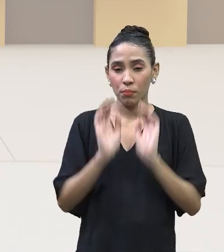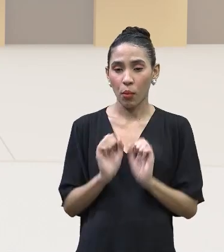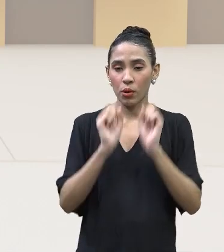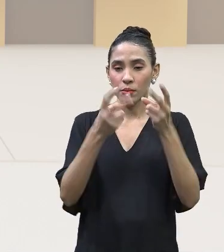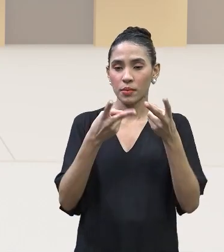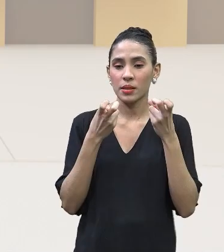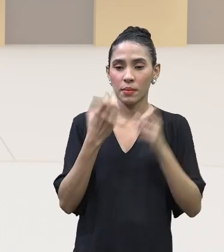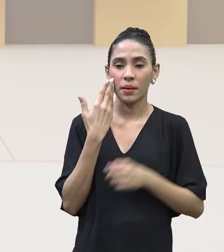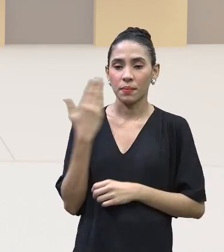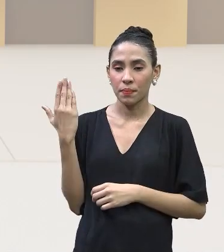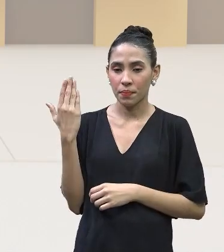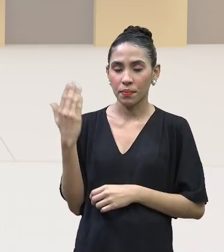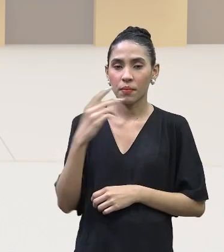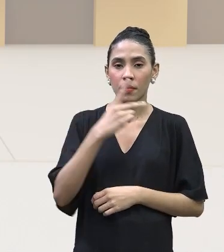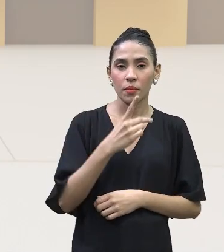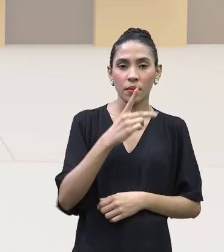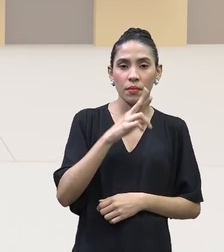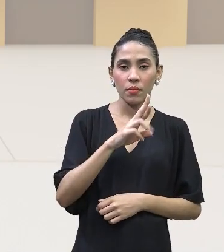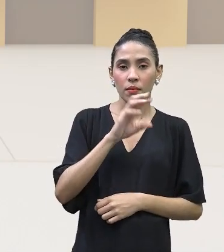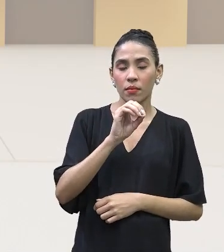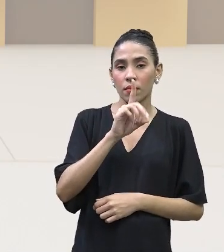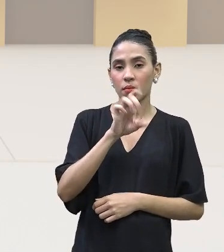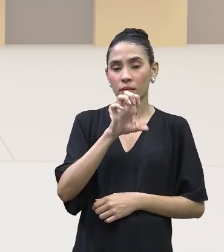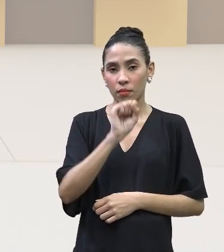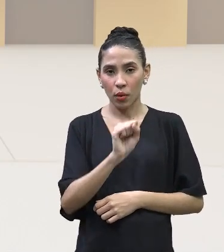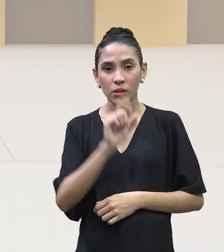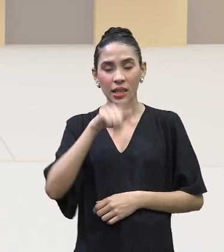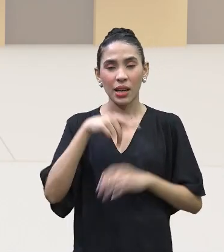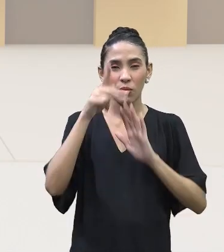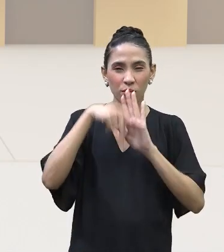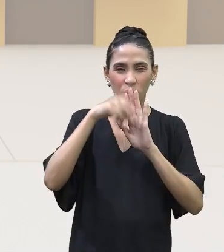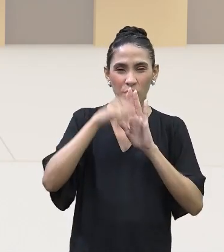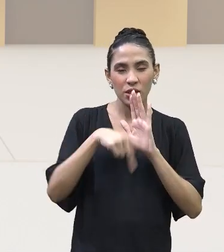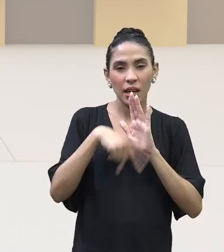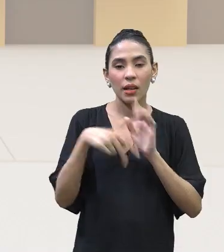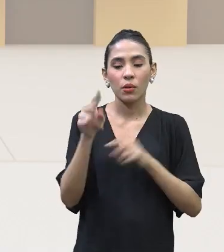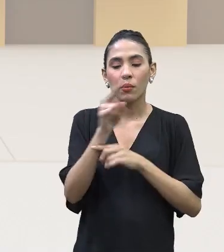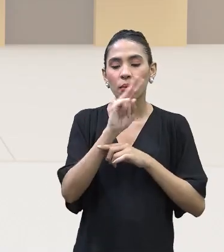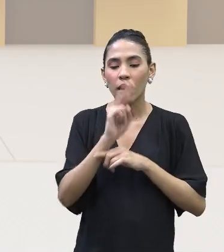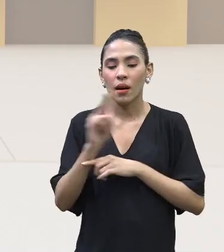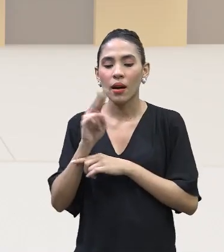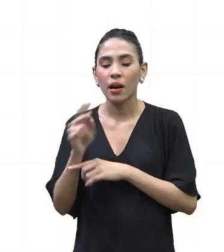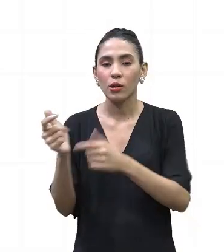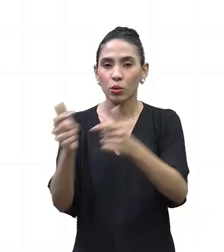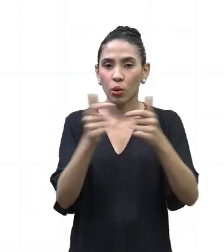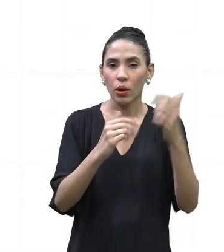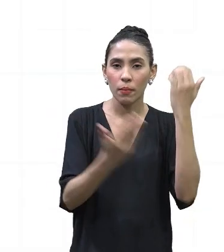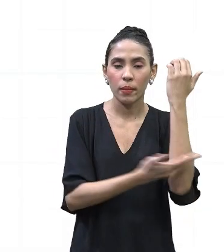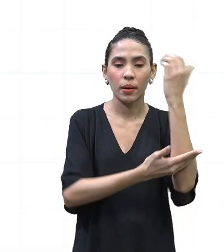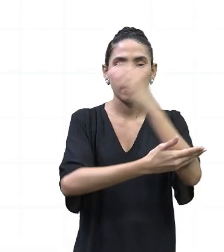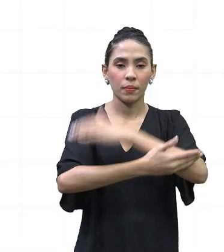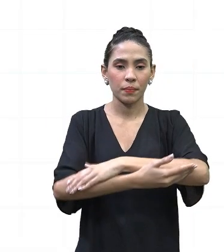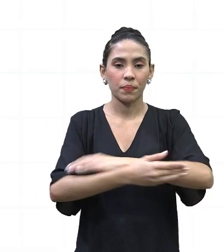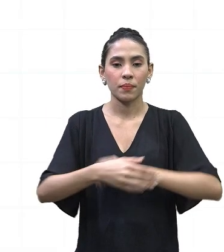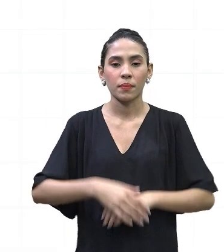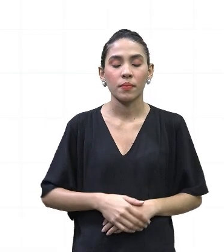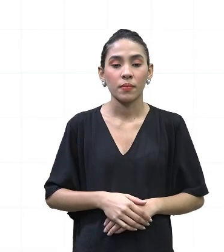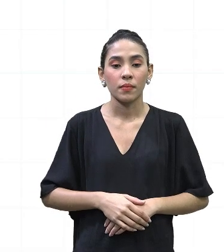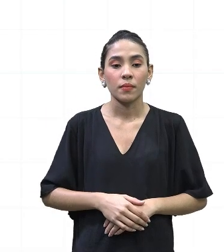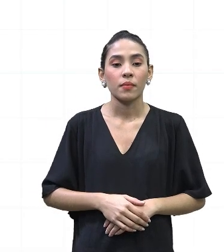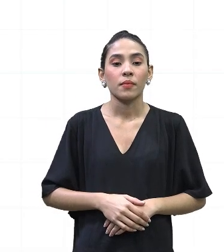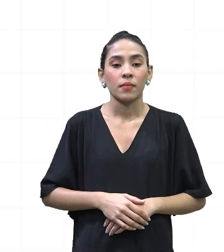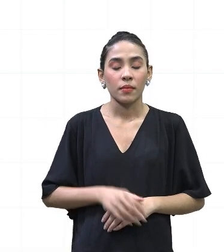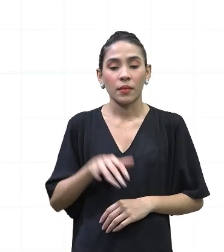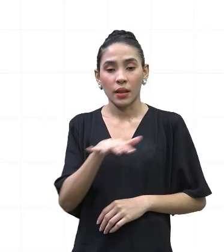esse PRODES, esse programa que vai ficar monitorando as áreas de desmatamento. Aqui para vocês está em destaque